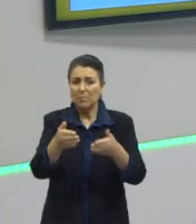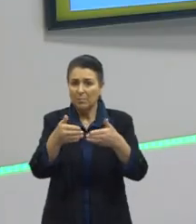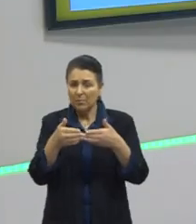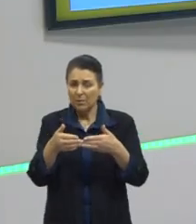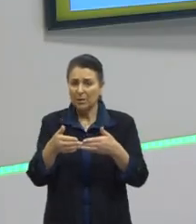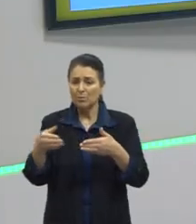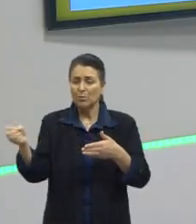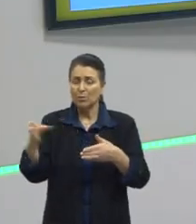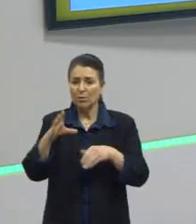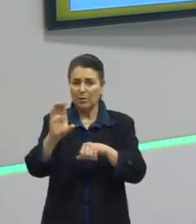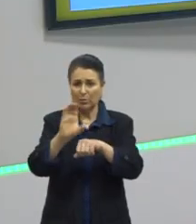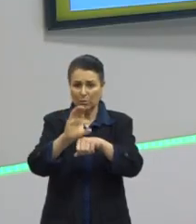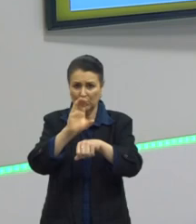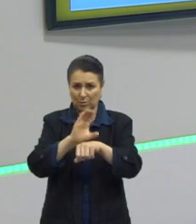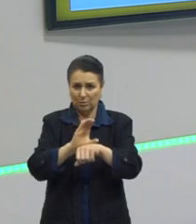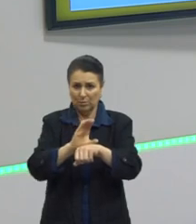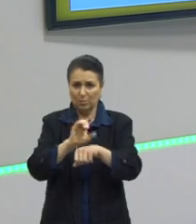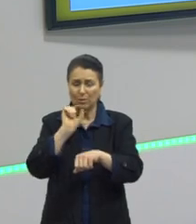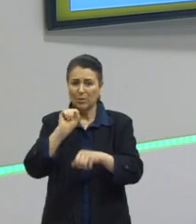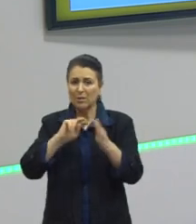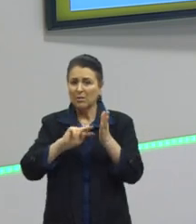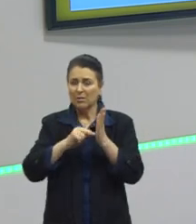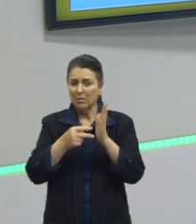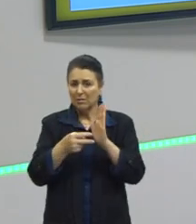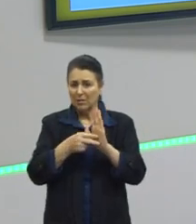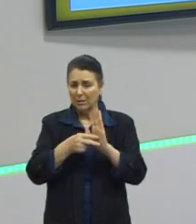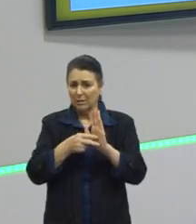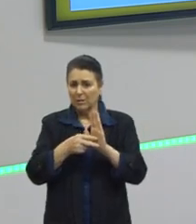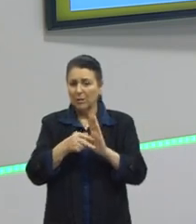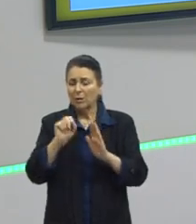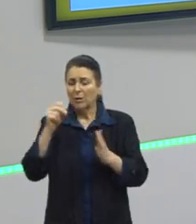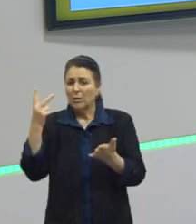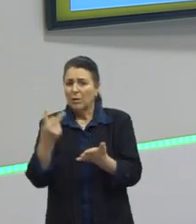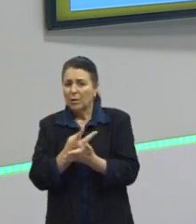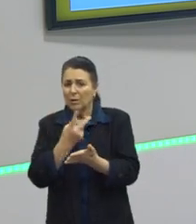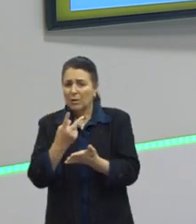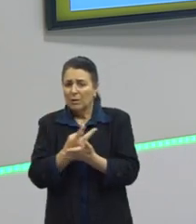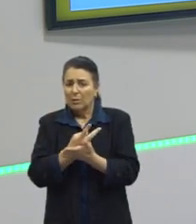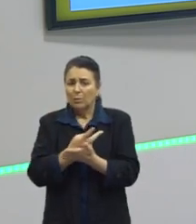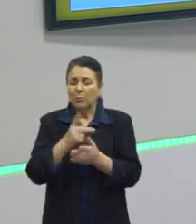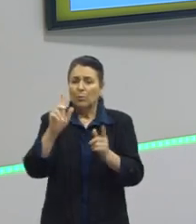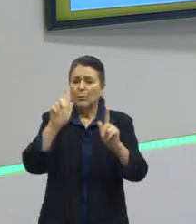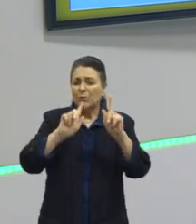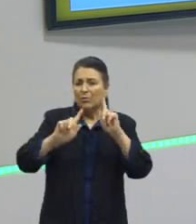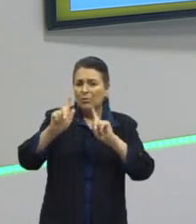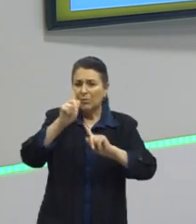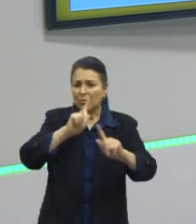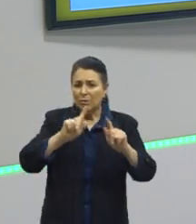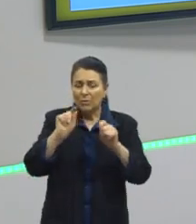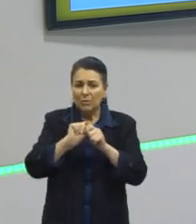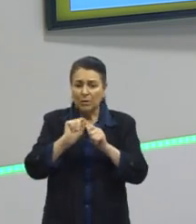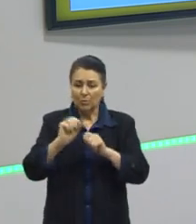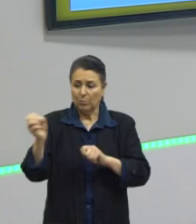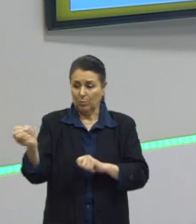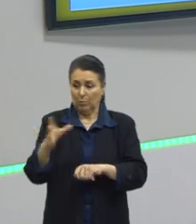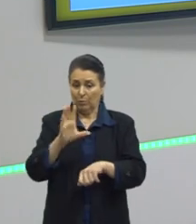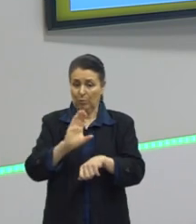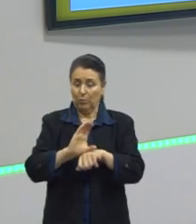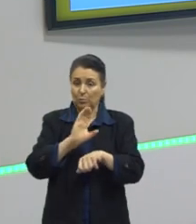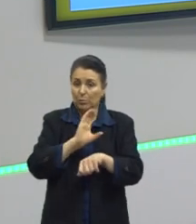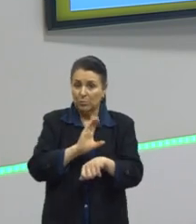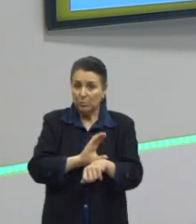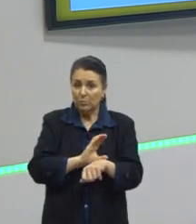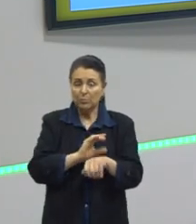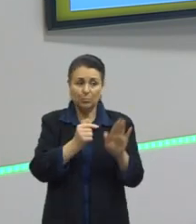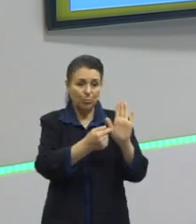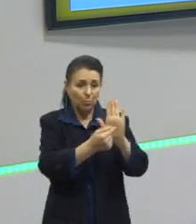Qual que é a questão aí dessa Constituição, né, aos últimos acontecimentos é que justamente o Chile fez uma nova Constituição, botou, né,